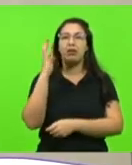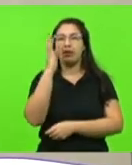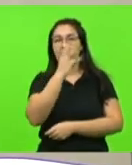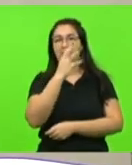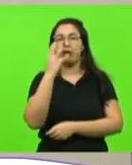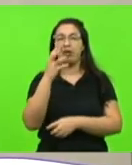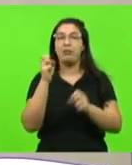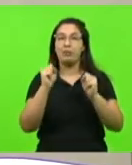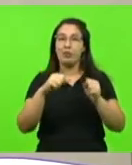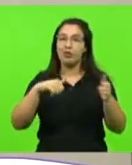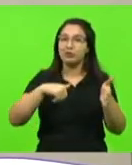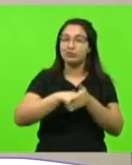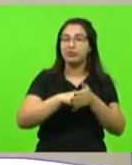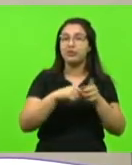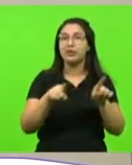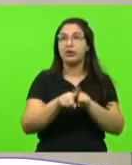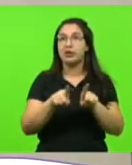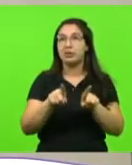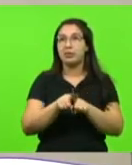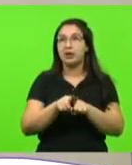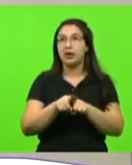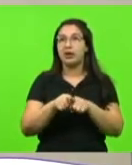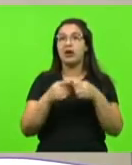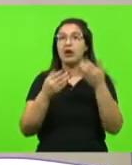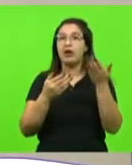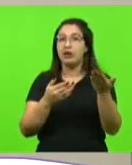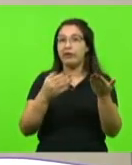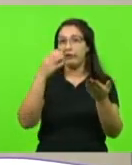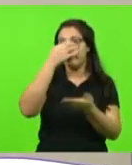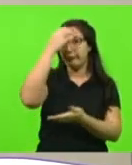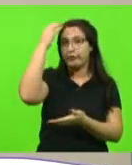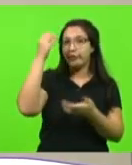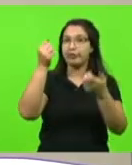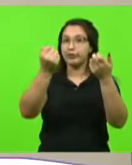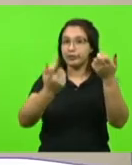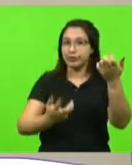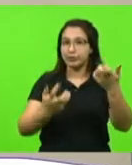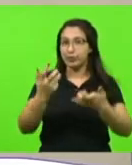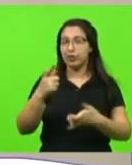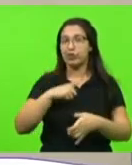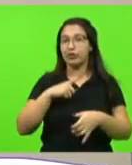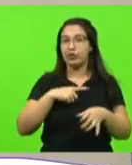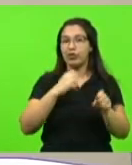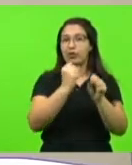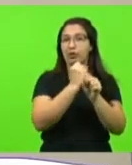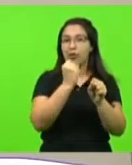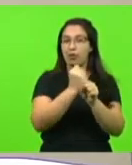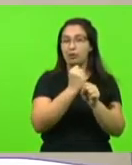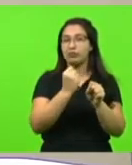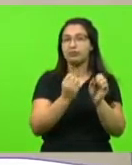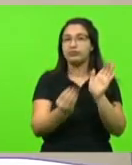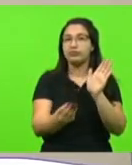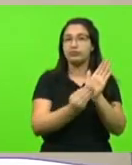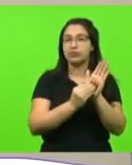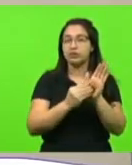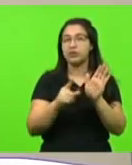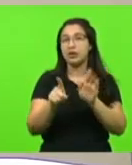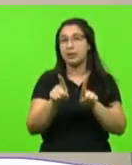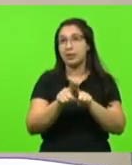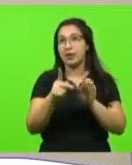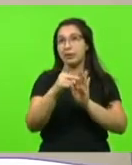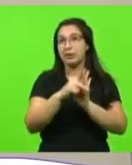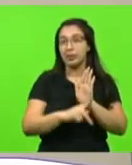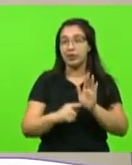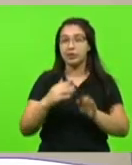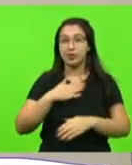coronel Ricardo lá, que é especialista em trânsito também, conhece tudo, já tem algumas obras publicadas, e até um projeto de minha autoria aqui, antes